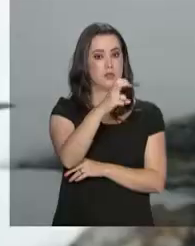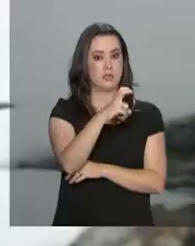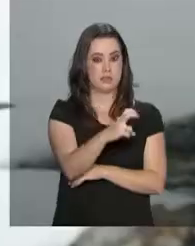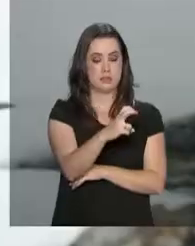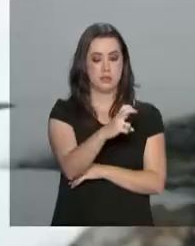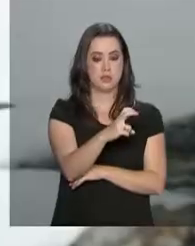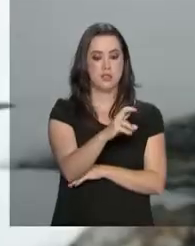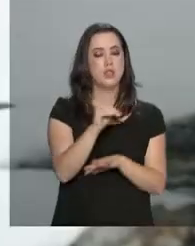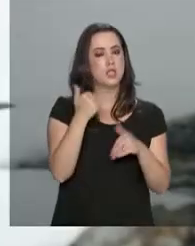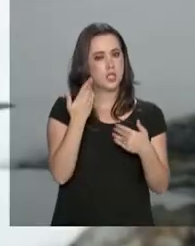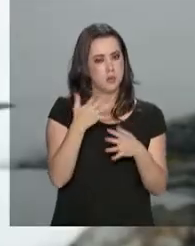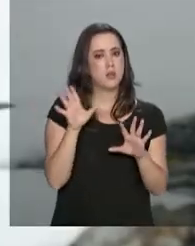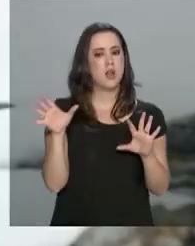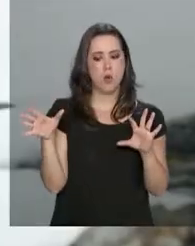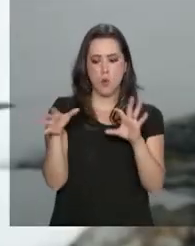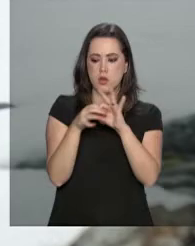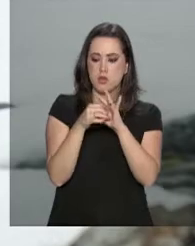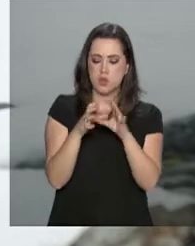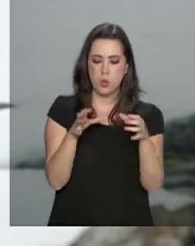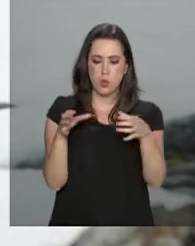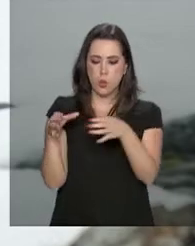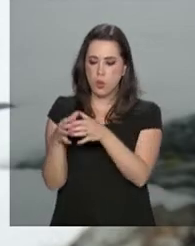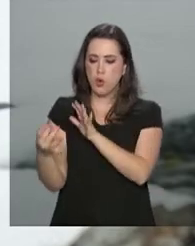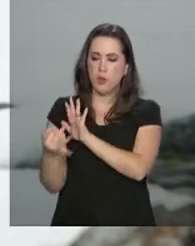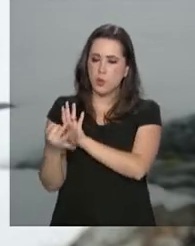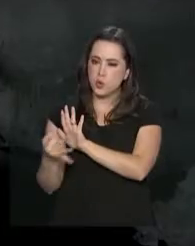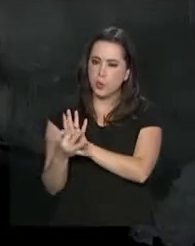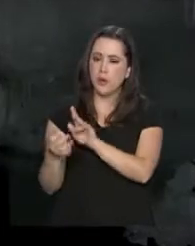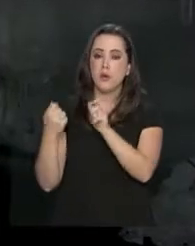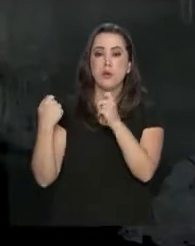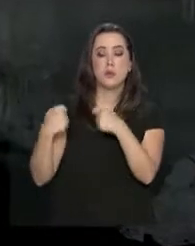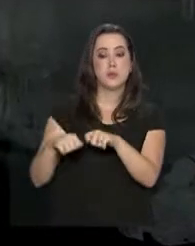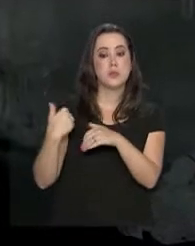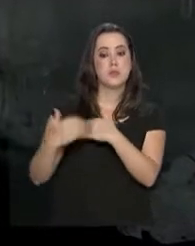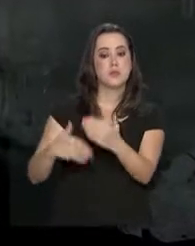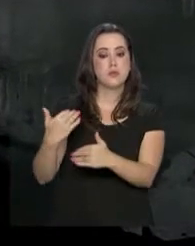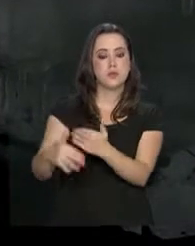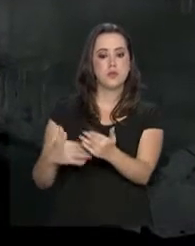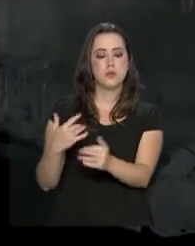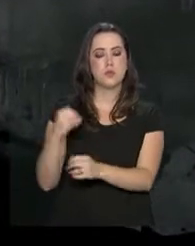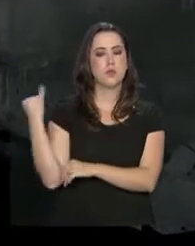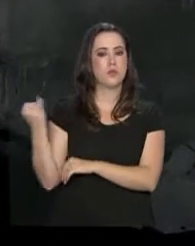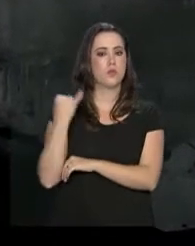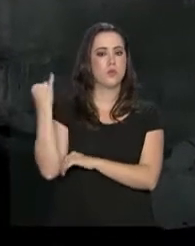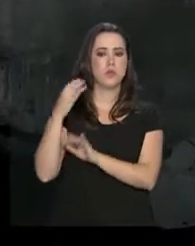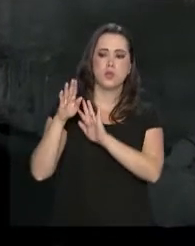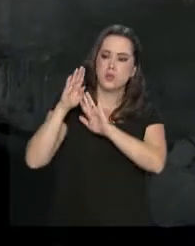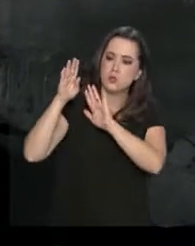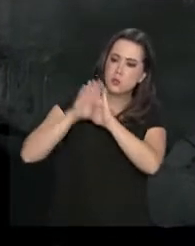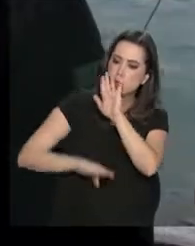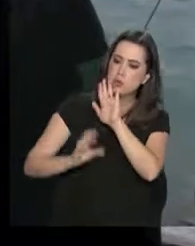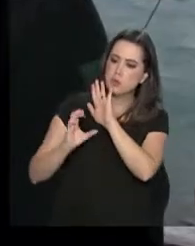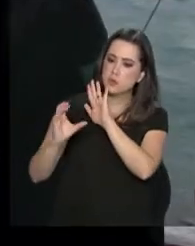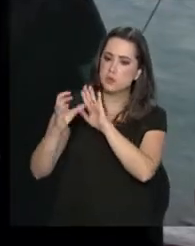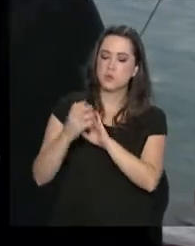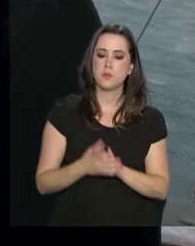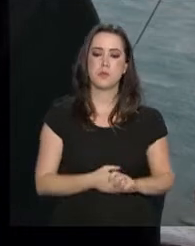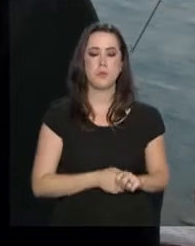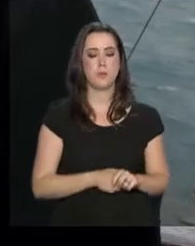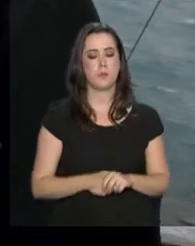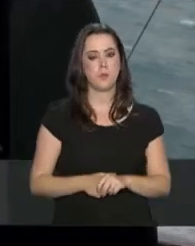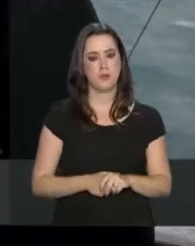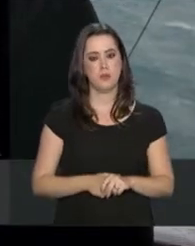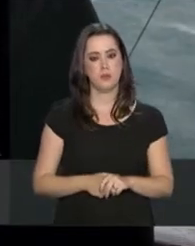E para ser membro consultivo do sistema do tratado, desenvolveu um importante programa científico. Essa